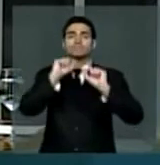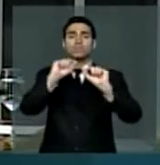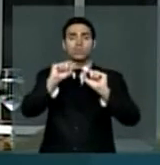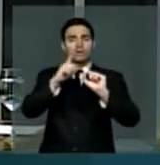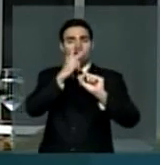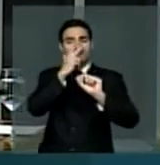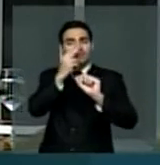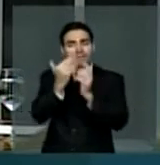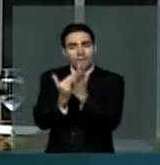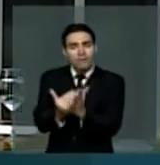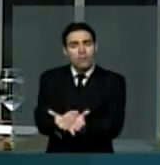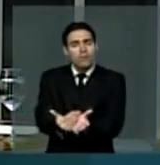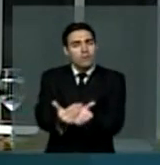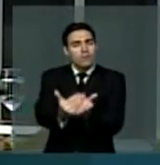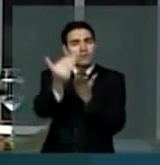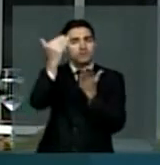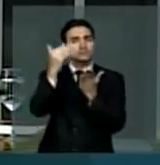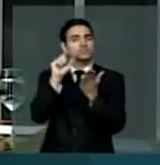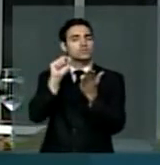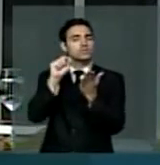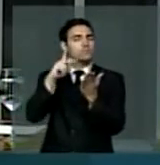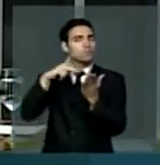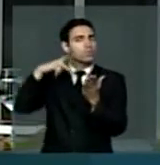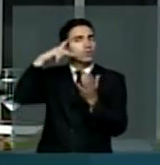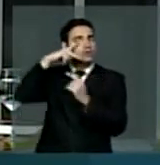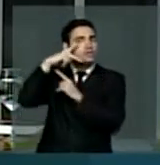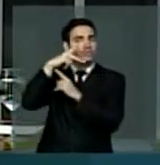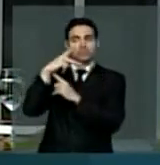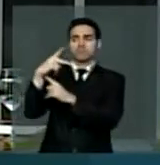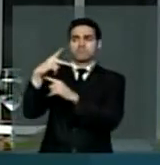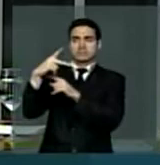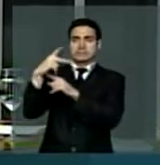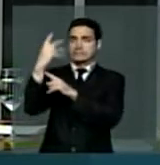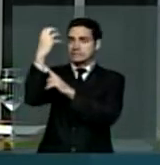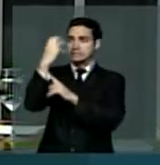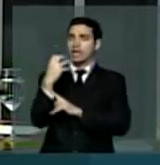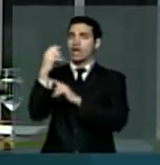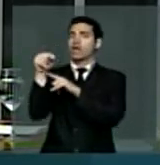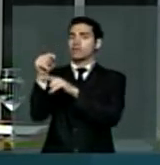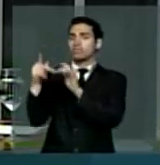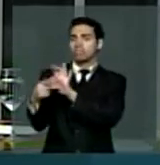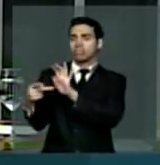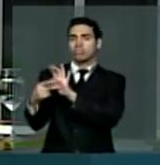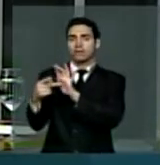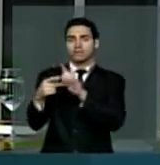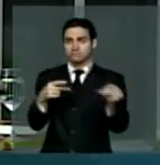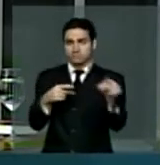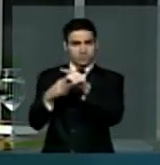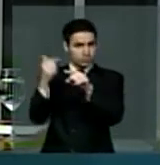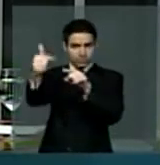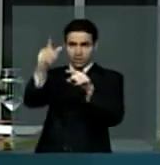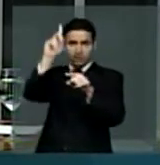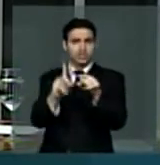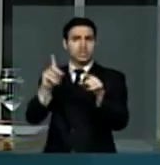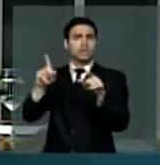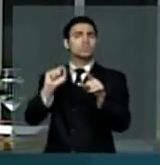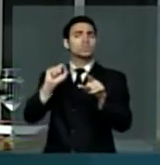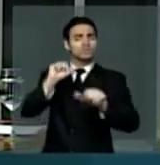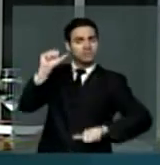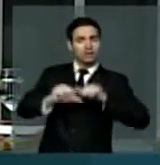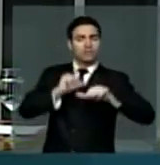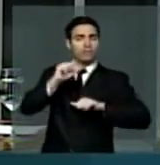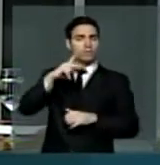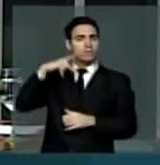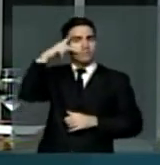concepção de que política é coisa séria muito séria e ninguém tem o direito de fazer da política